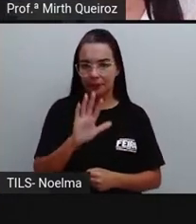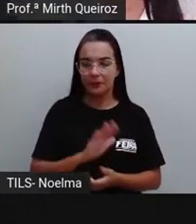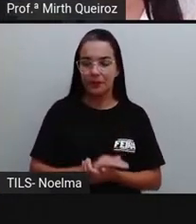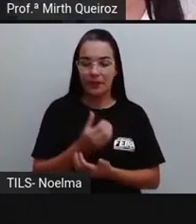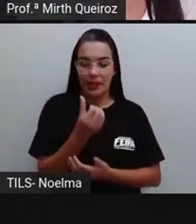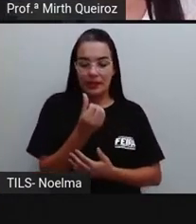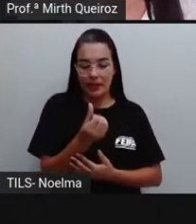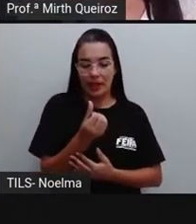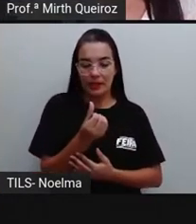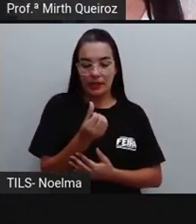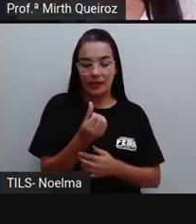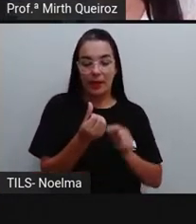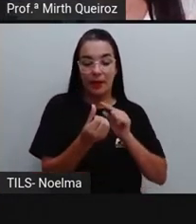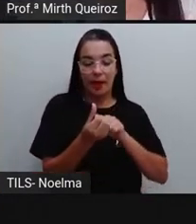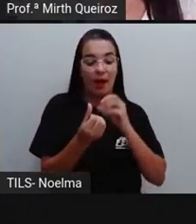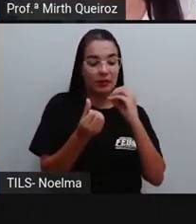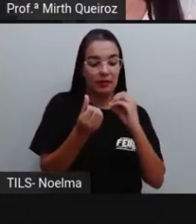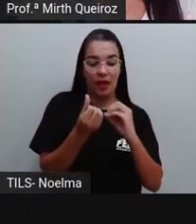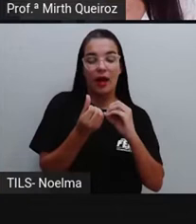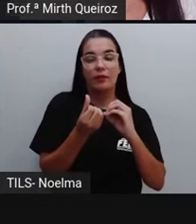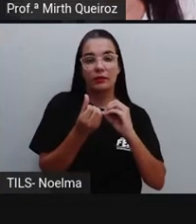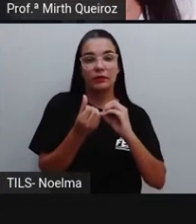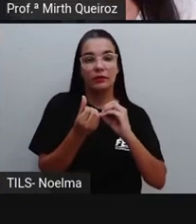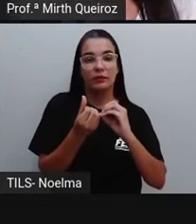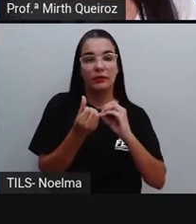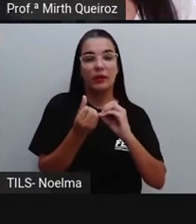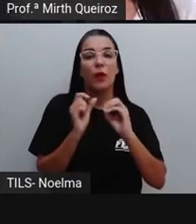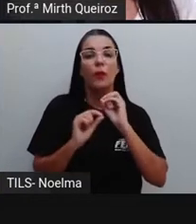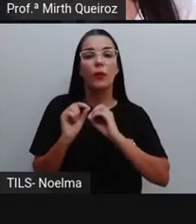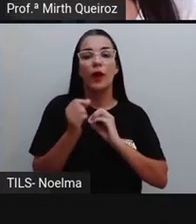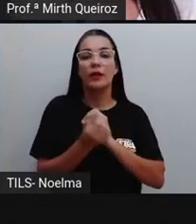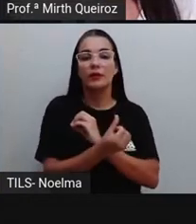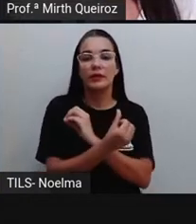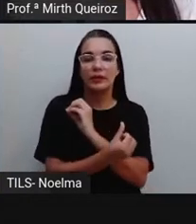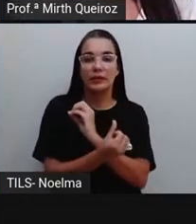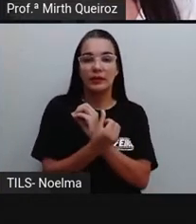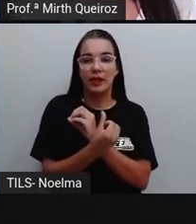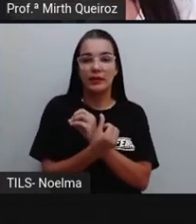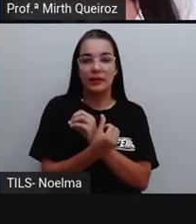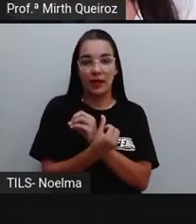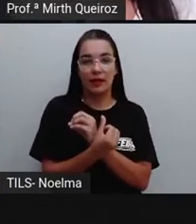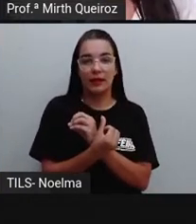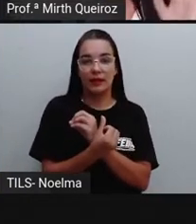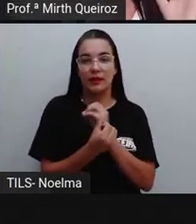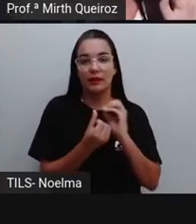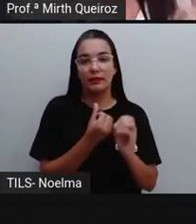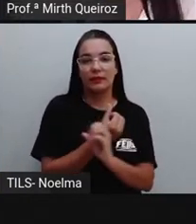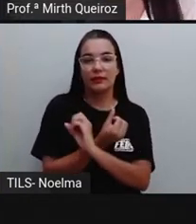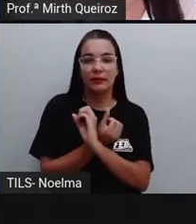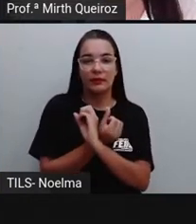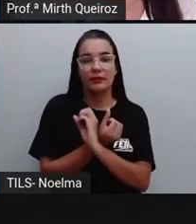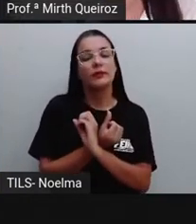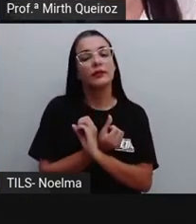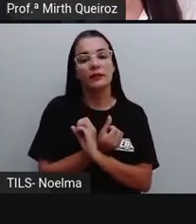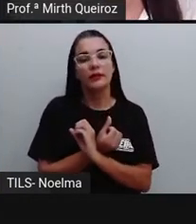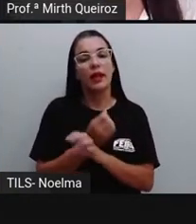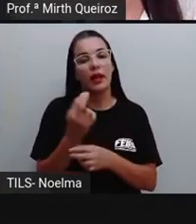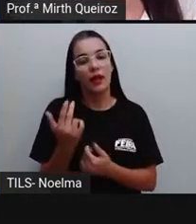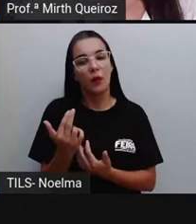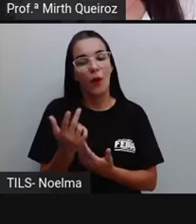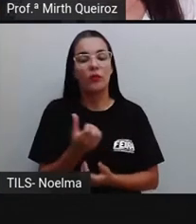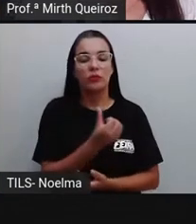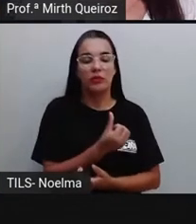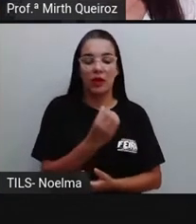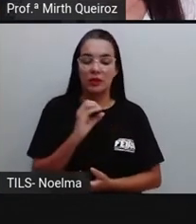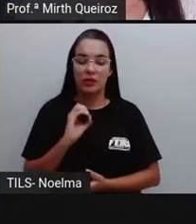algarismo 6 e coloco o 0 na frente, vai ficar que número aqui? Fica o número 60, 60, é a mesma coisa de eu